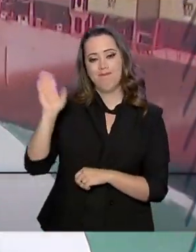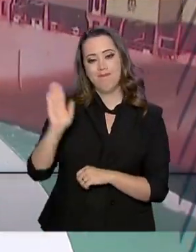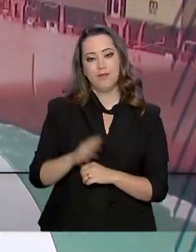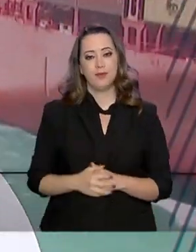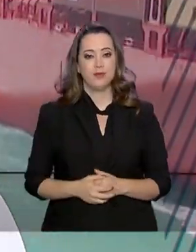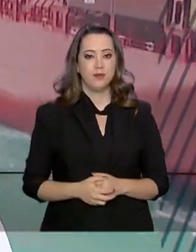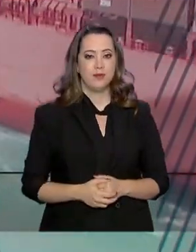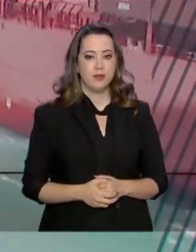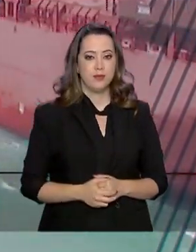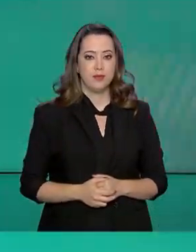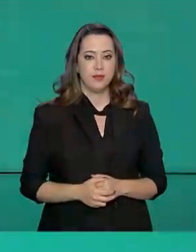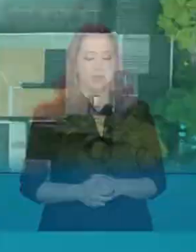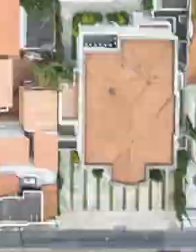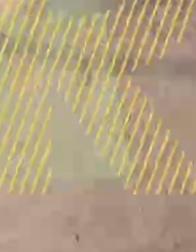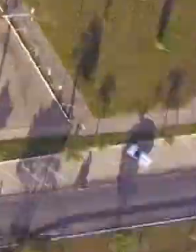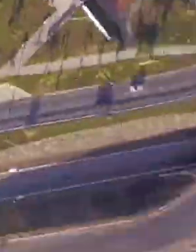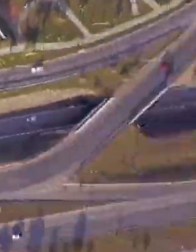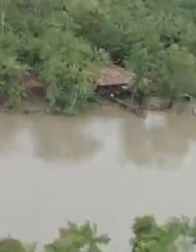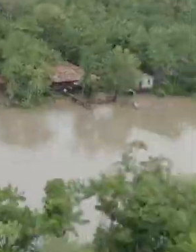você e até amanhã.